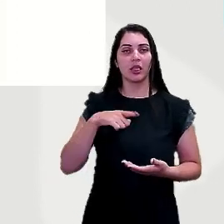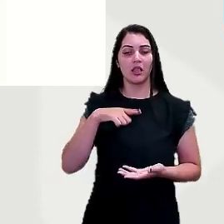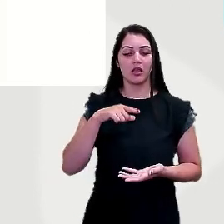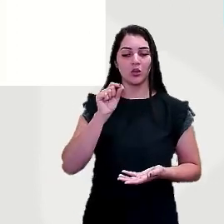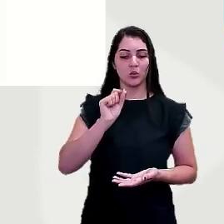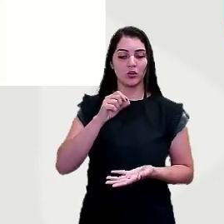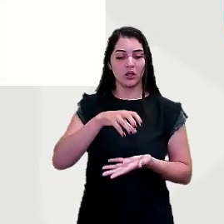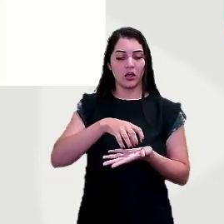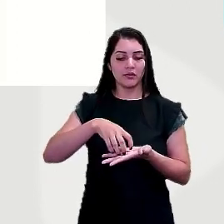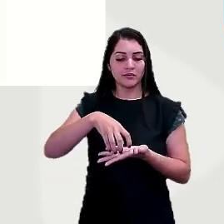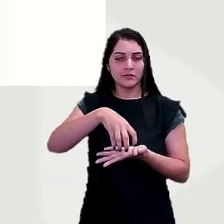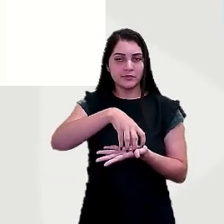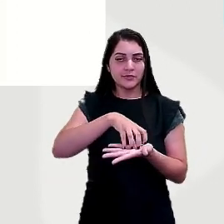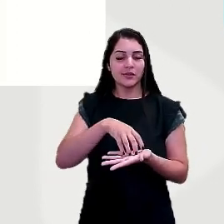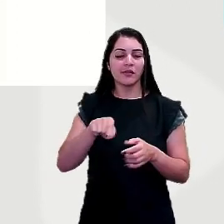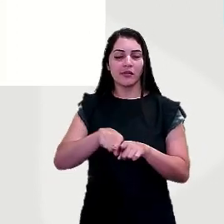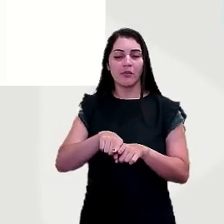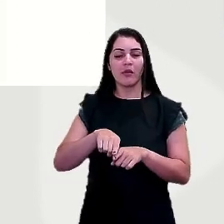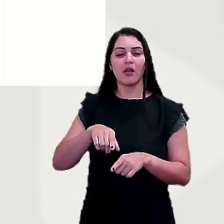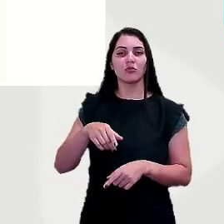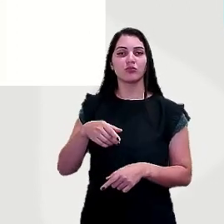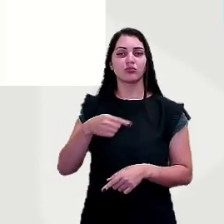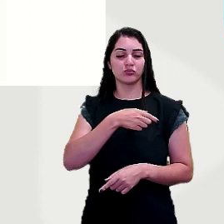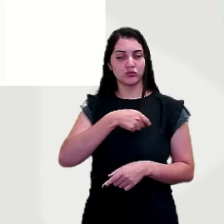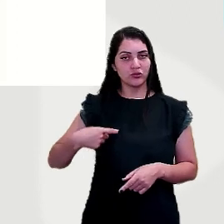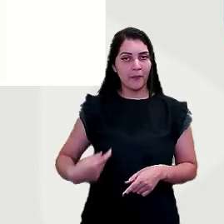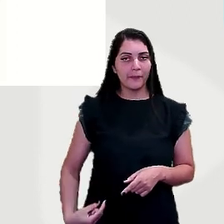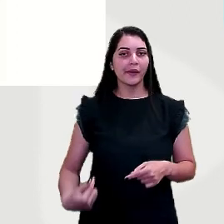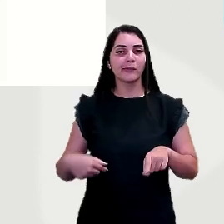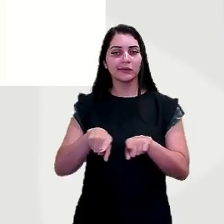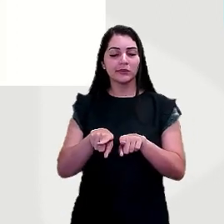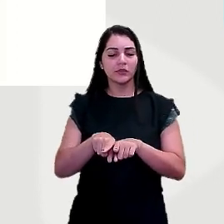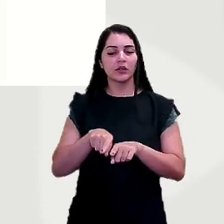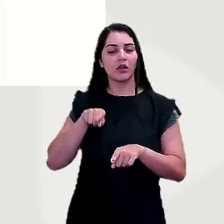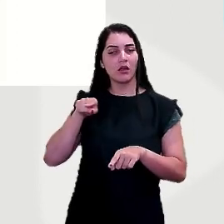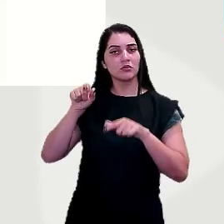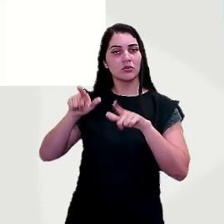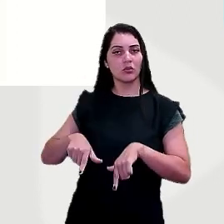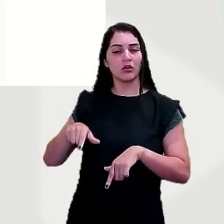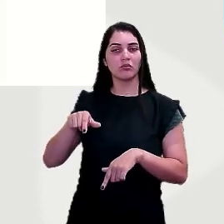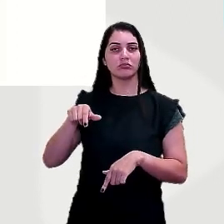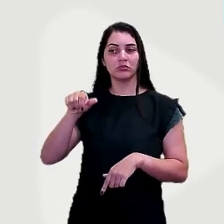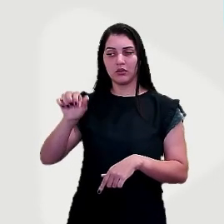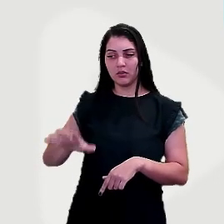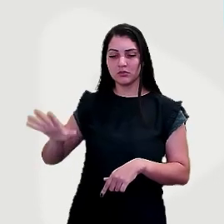ali embaixo também, onde está o Japão, onde está o Japão também. Então esse é o continente asiático, ok?